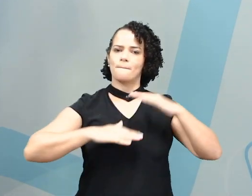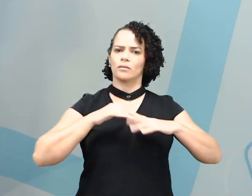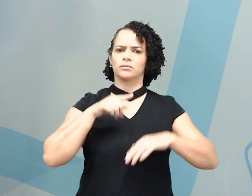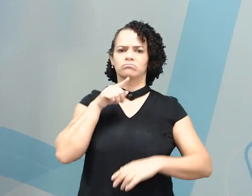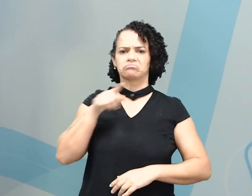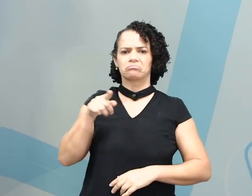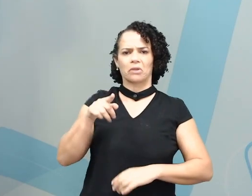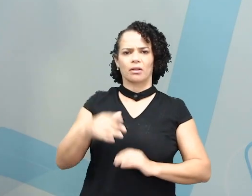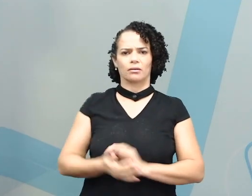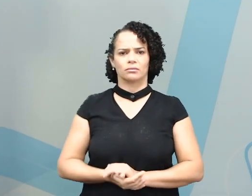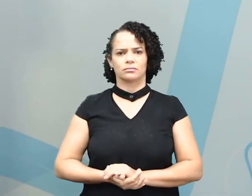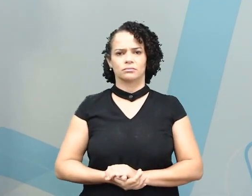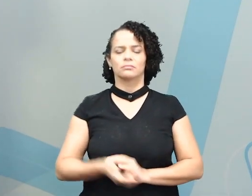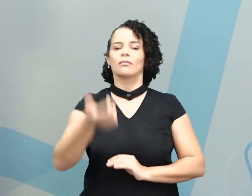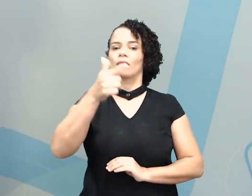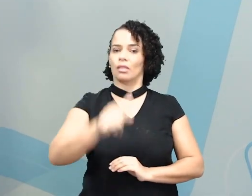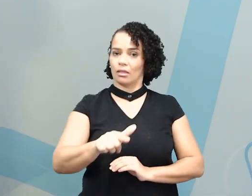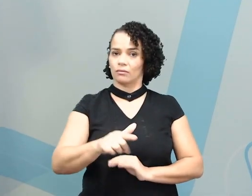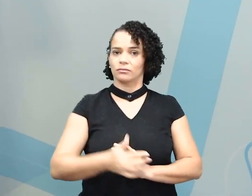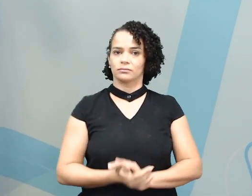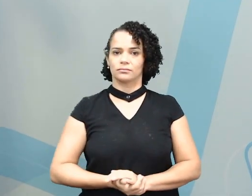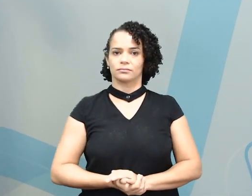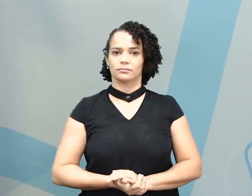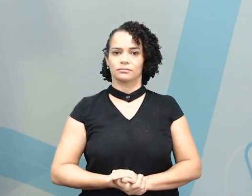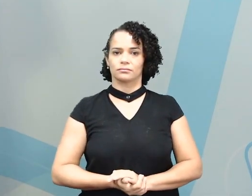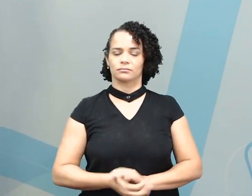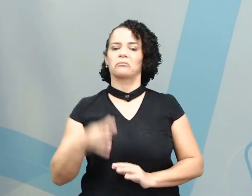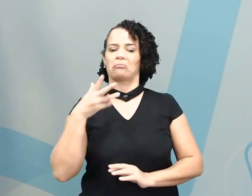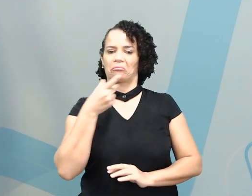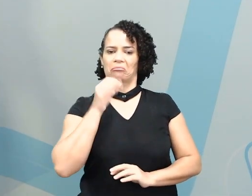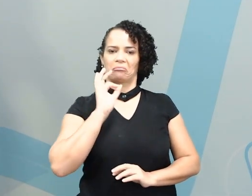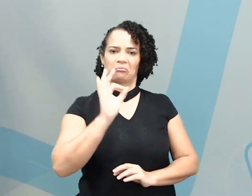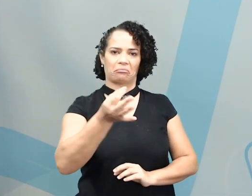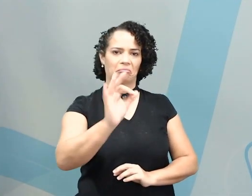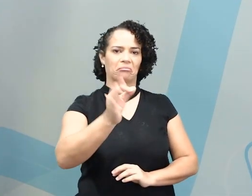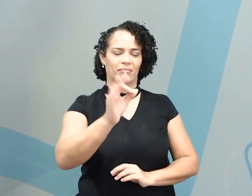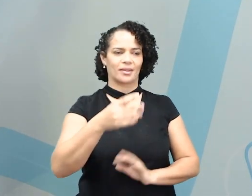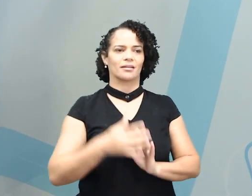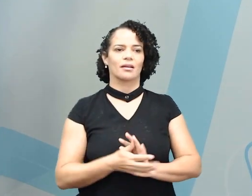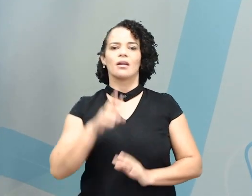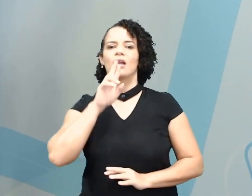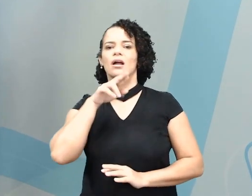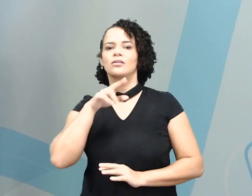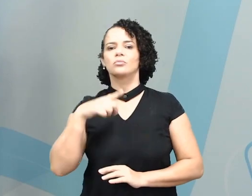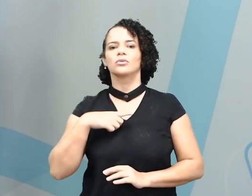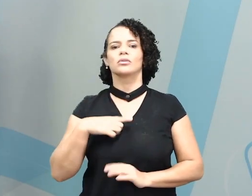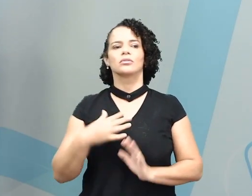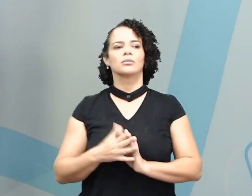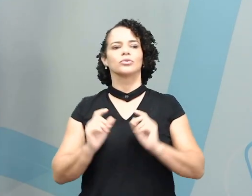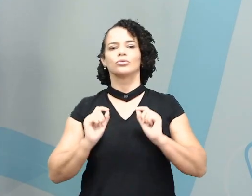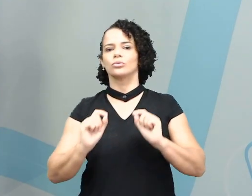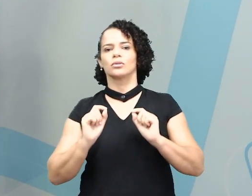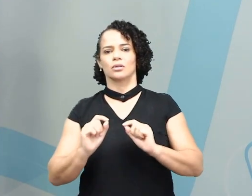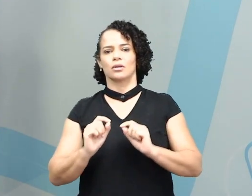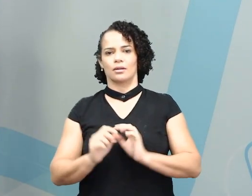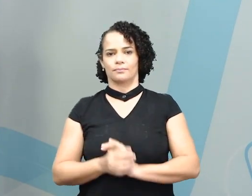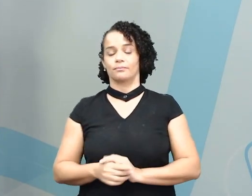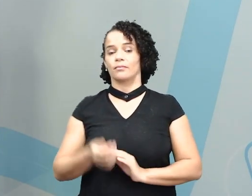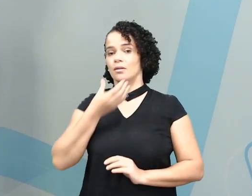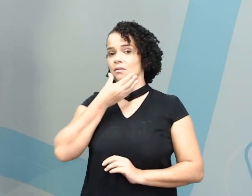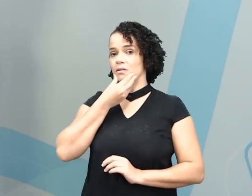What does he do? Perfeito! Para a resposta, ele é a